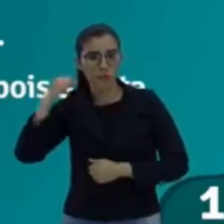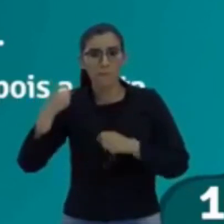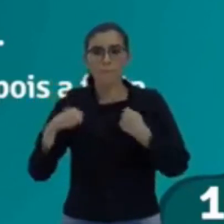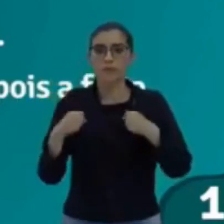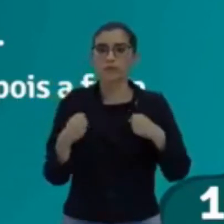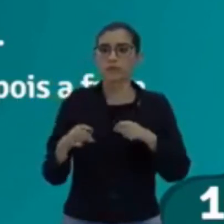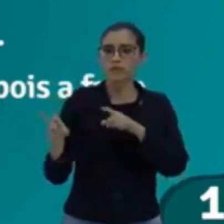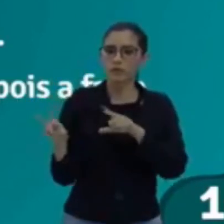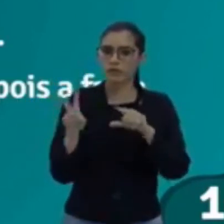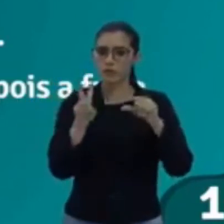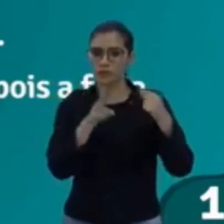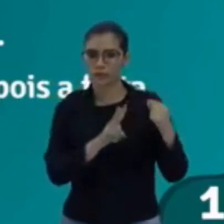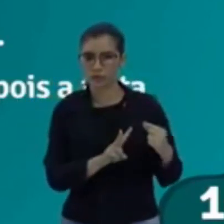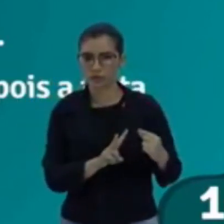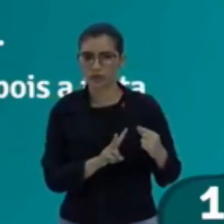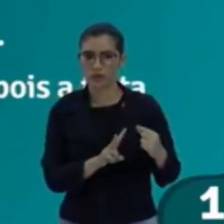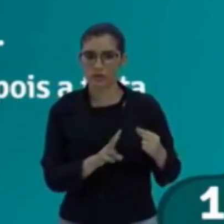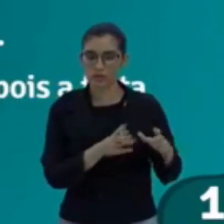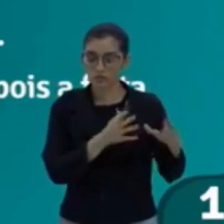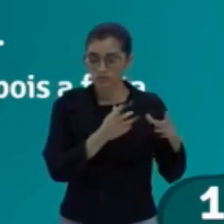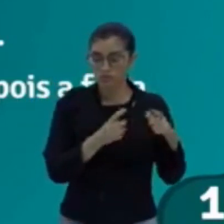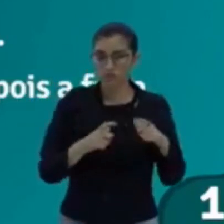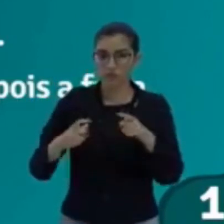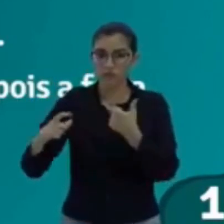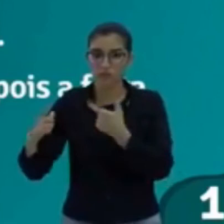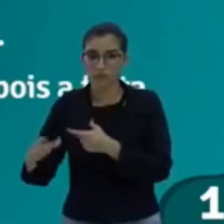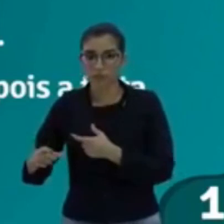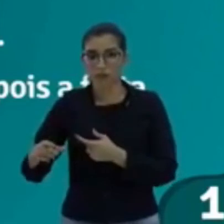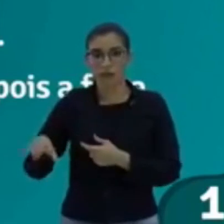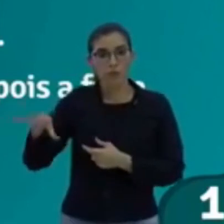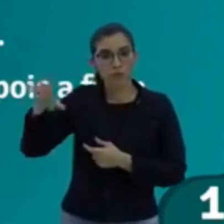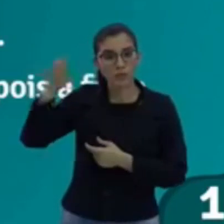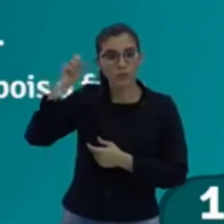todos os meios. Errado? O som é mais veloz